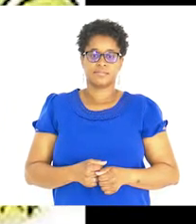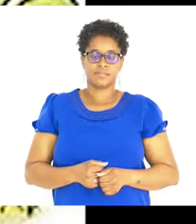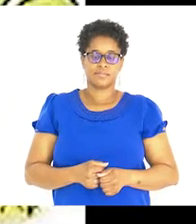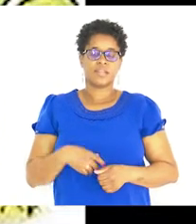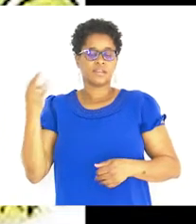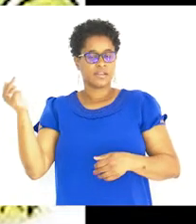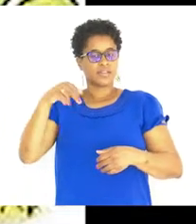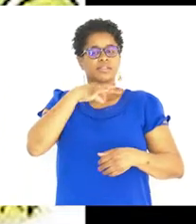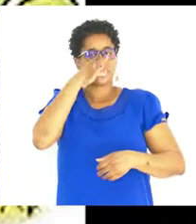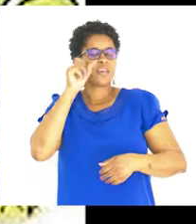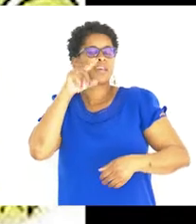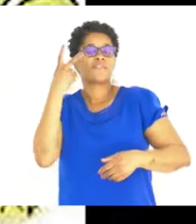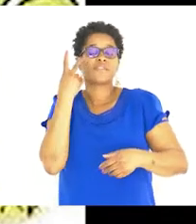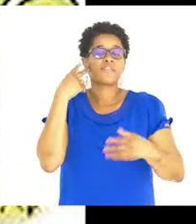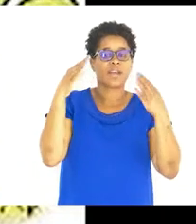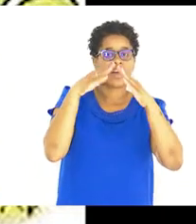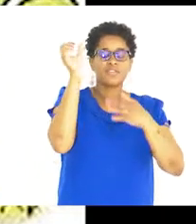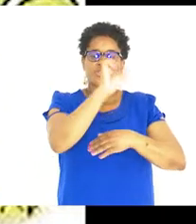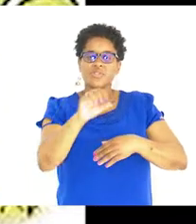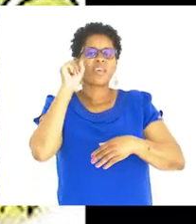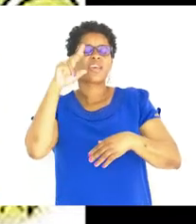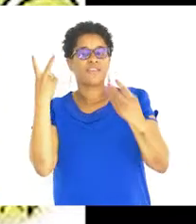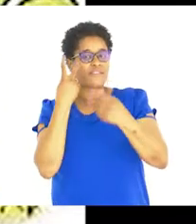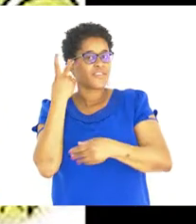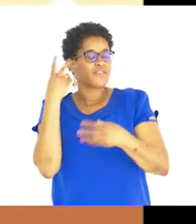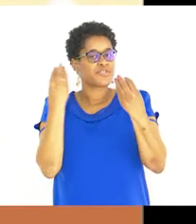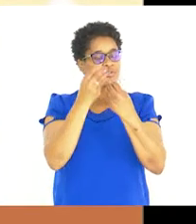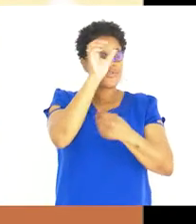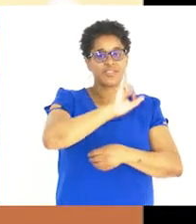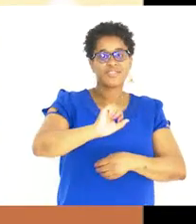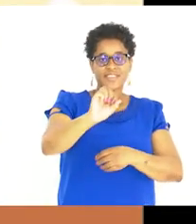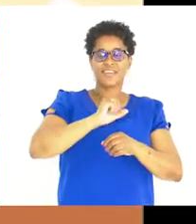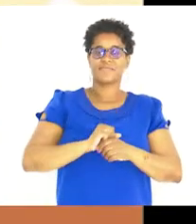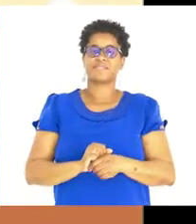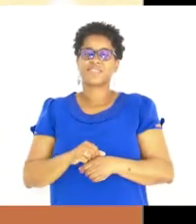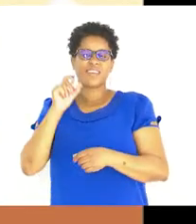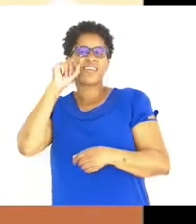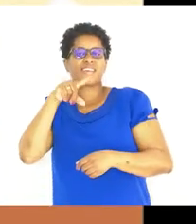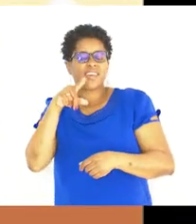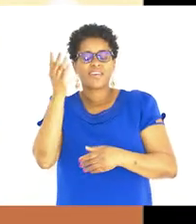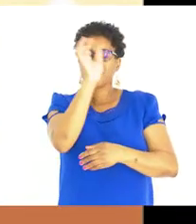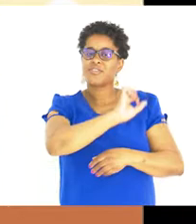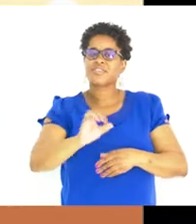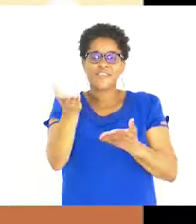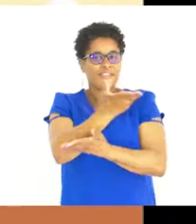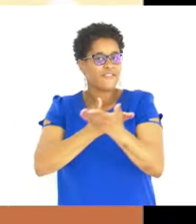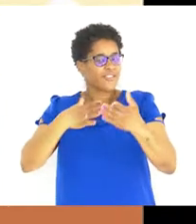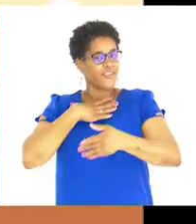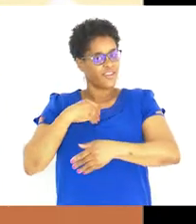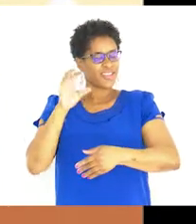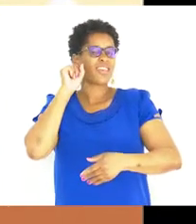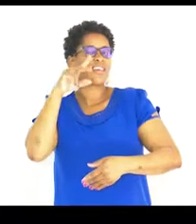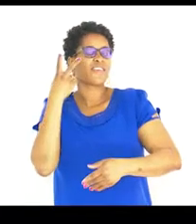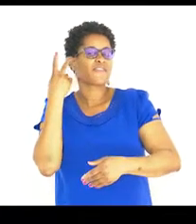Diga quem mora na sua casa Quem mora com você Com quem você divide o que gosta